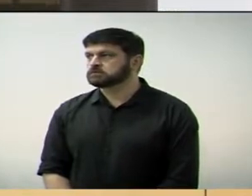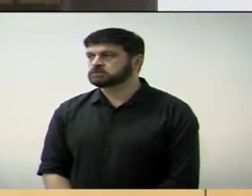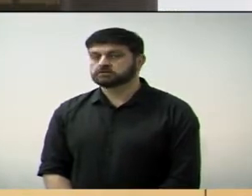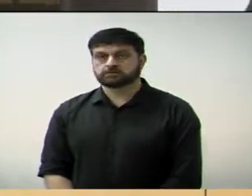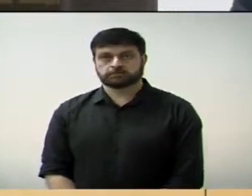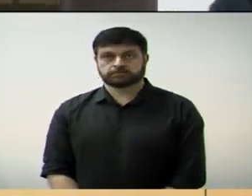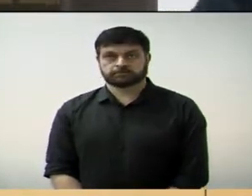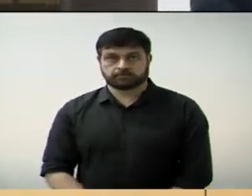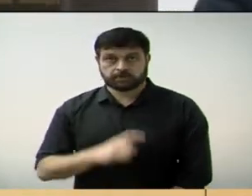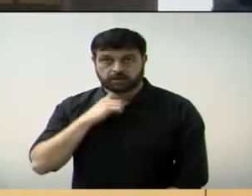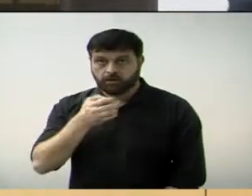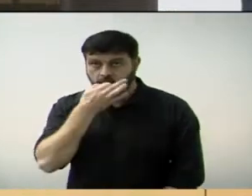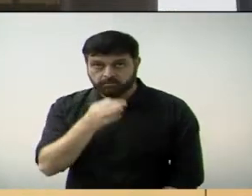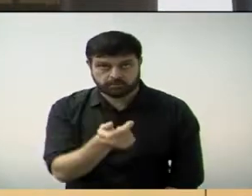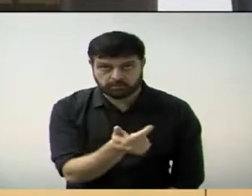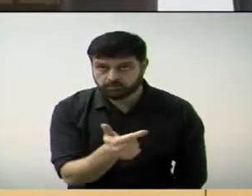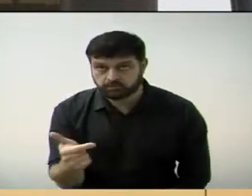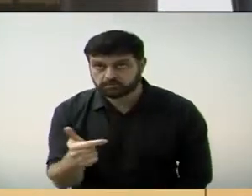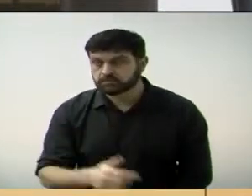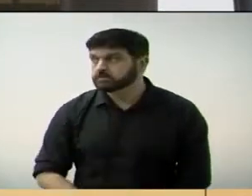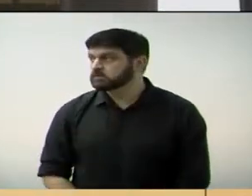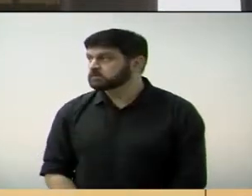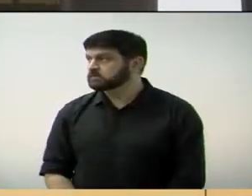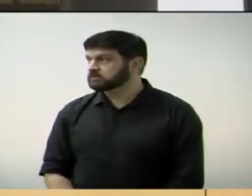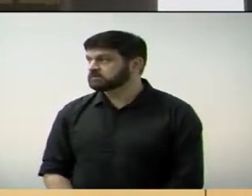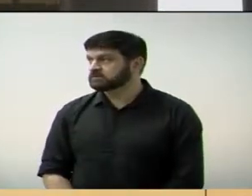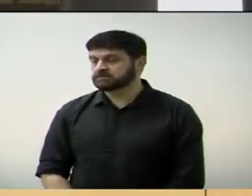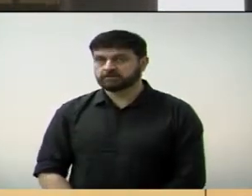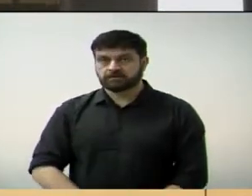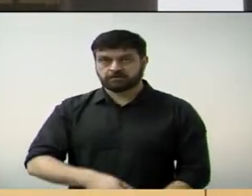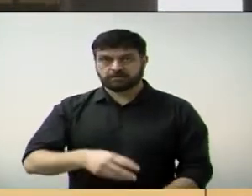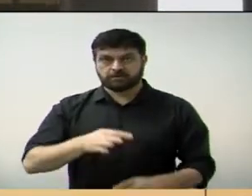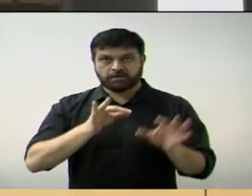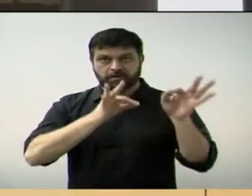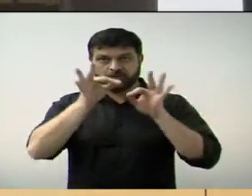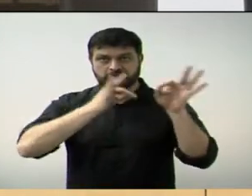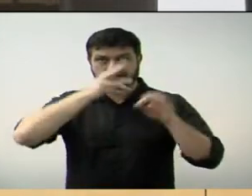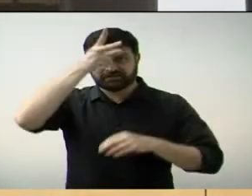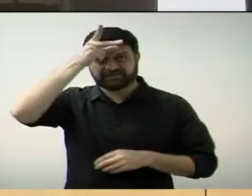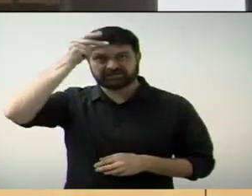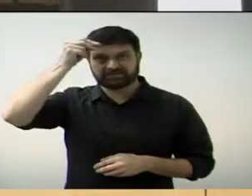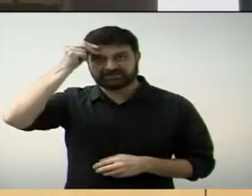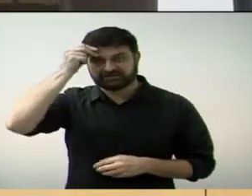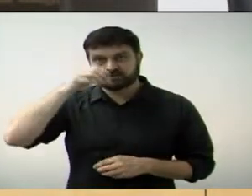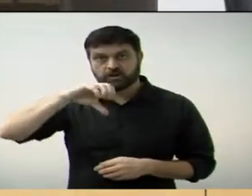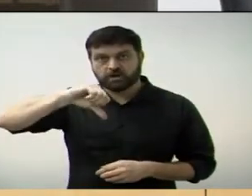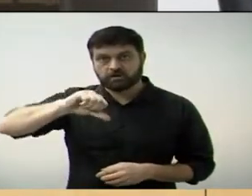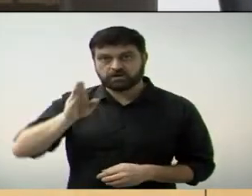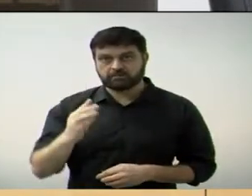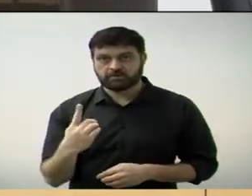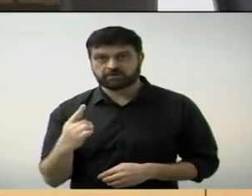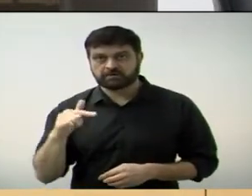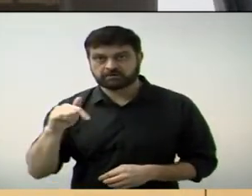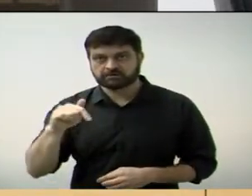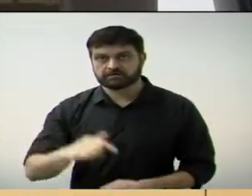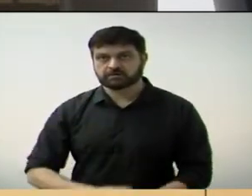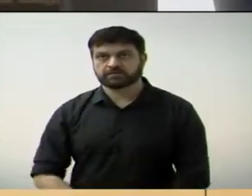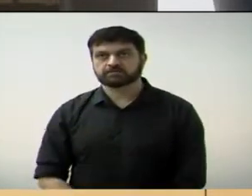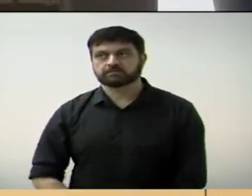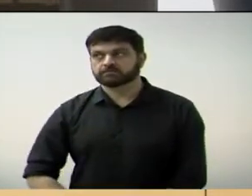Ninguém mais querendo fazer o uso da palavra. O projeto do Executivo 09 de 2017 está em votação. O